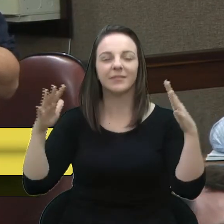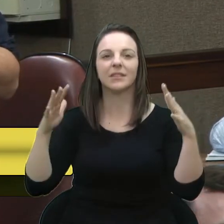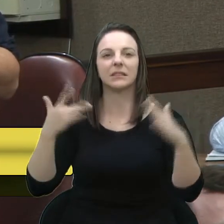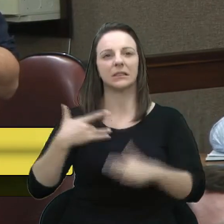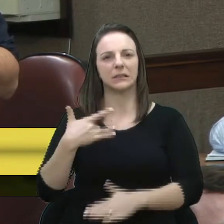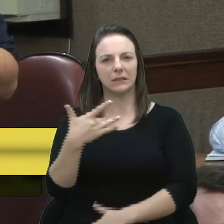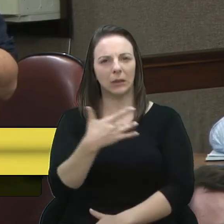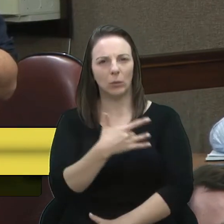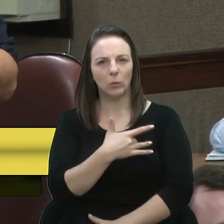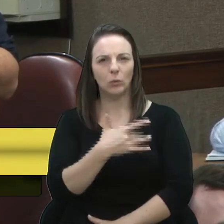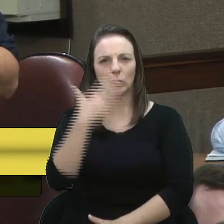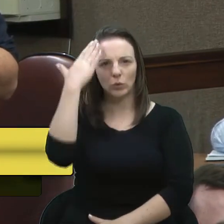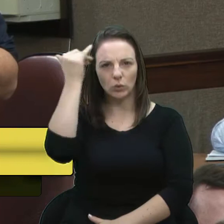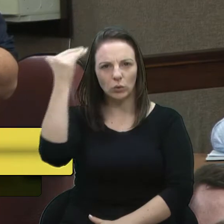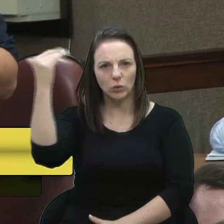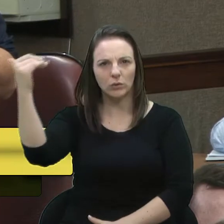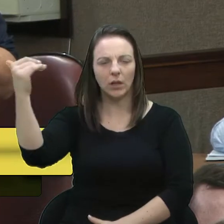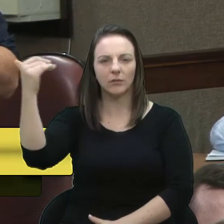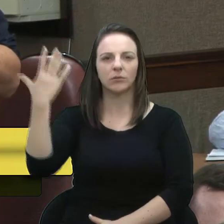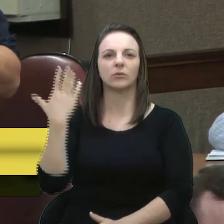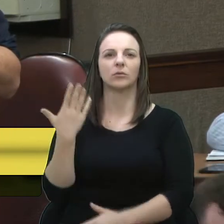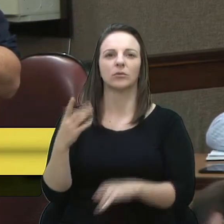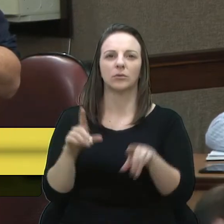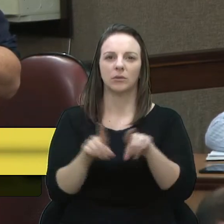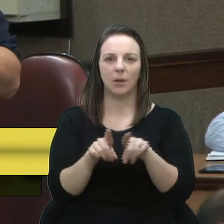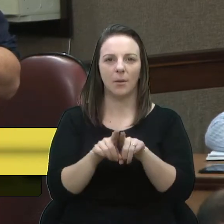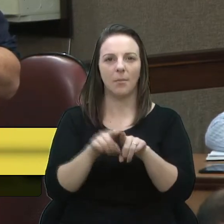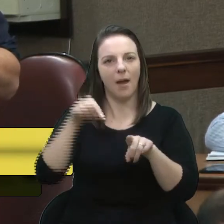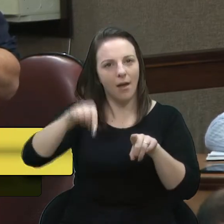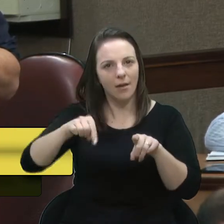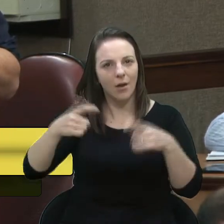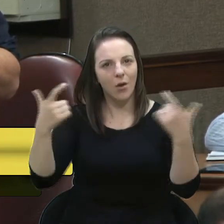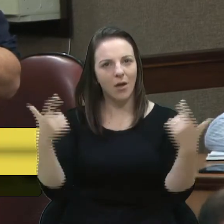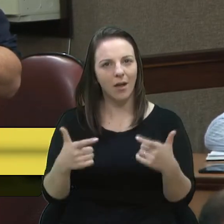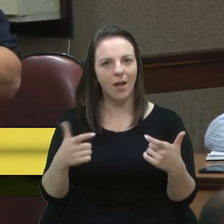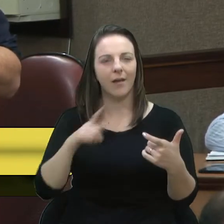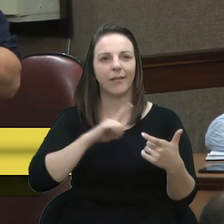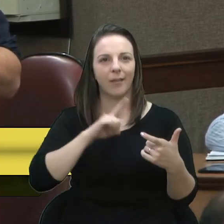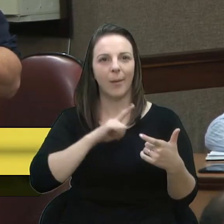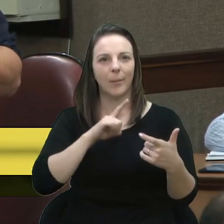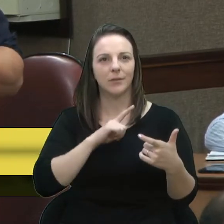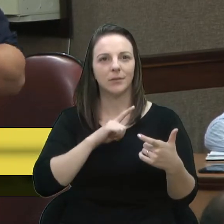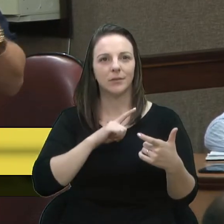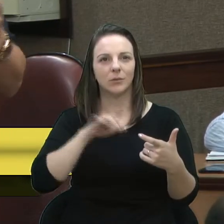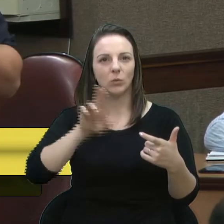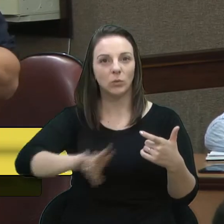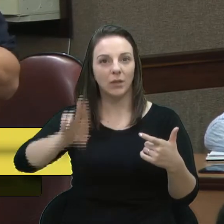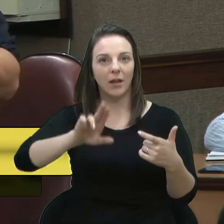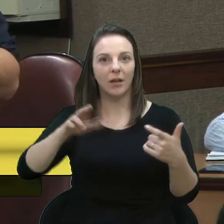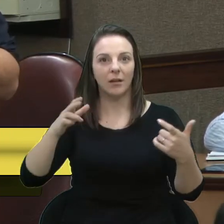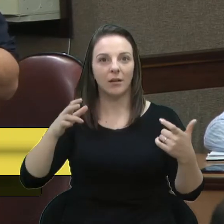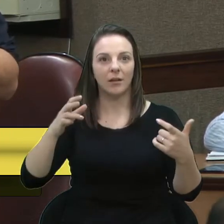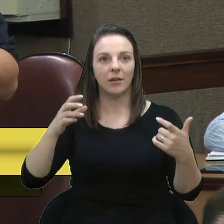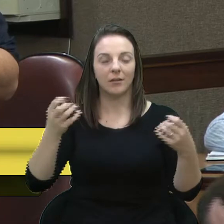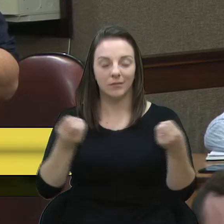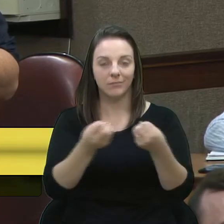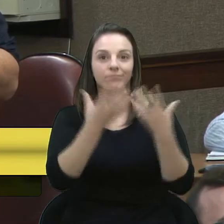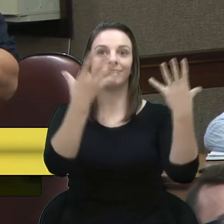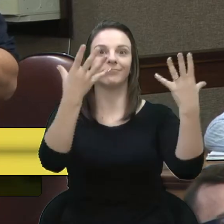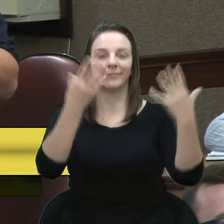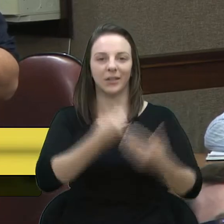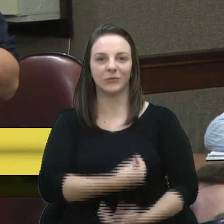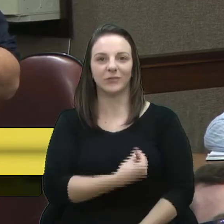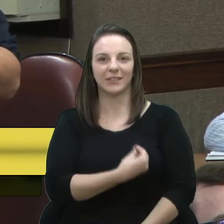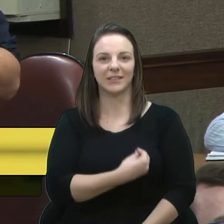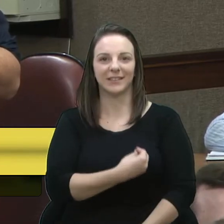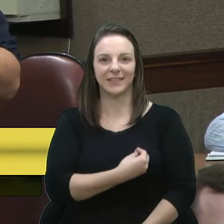saúde, muito sucesso, e aqui também, nesse espaço, temos que comemorar a vida, vamos dizer, né? De